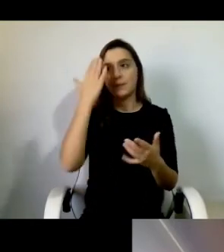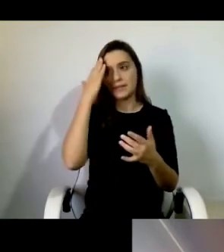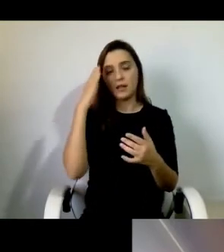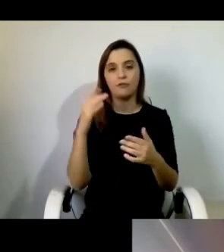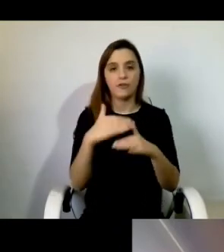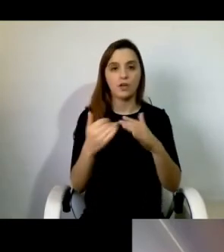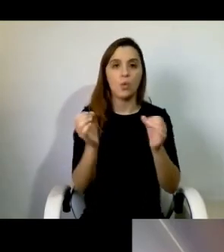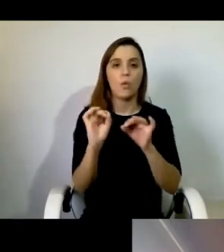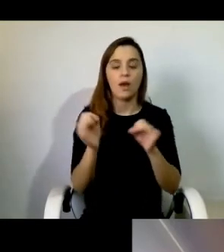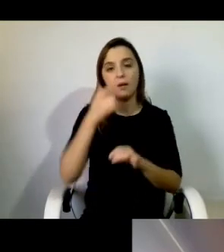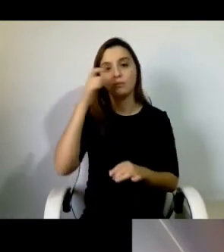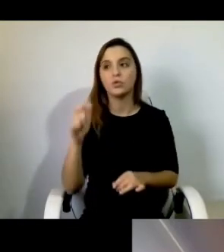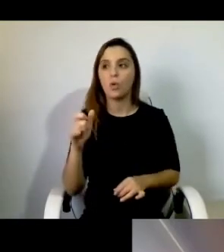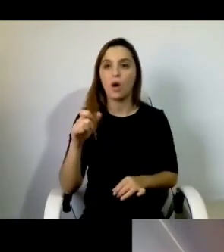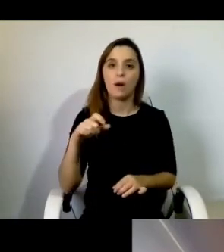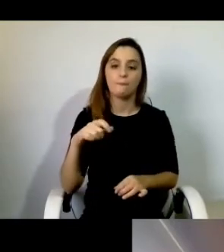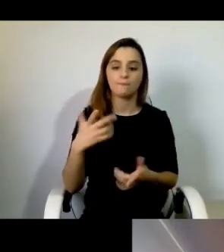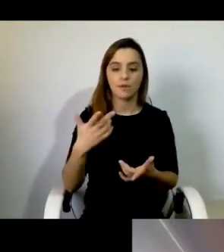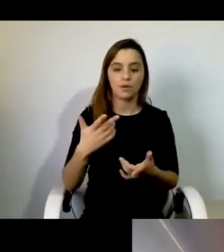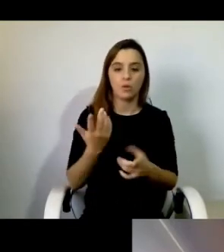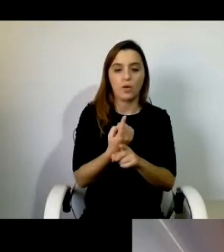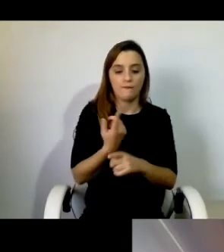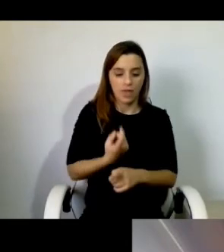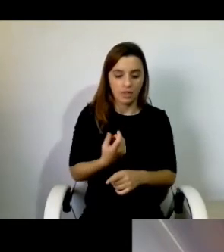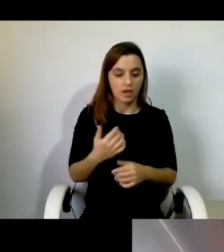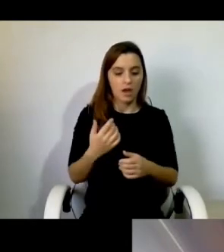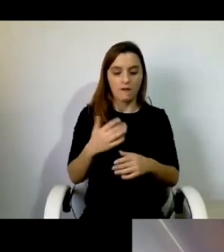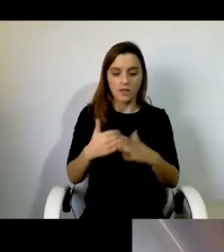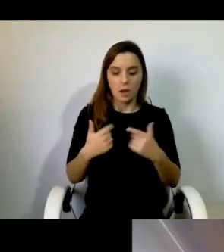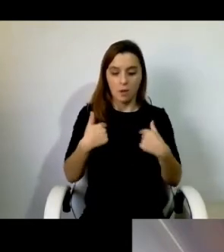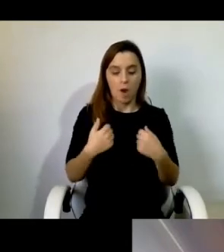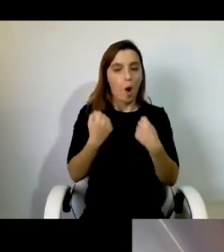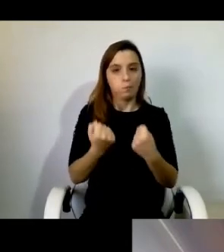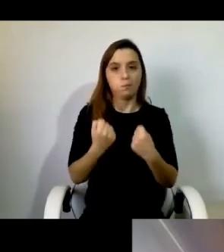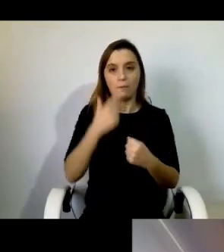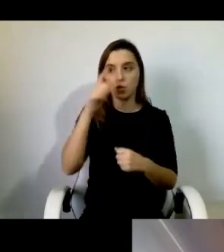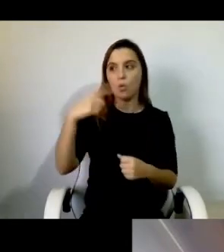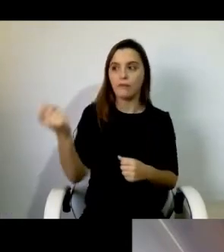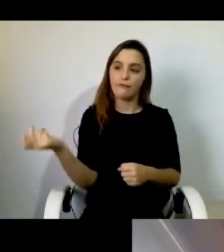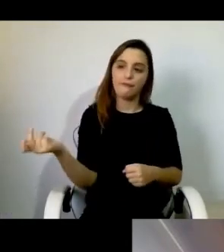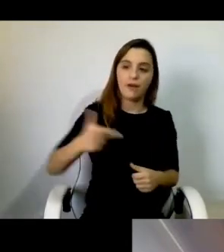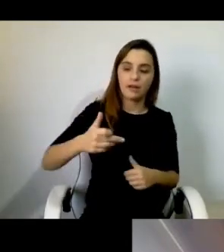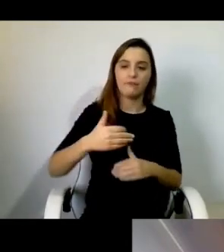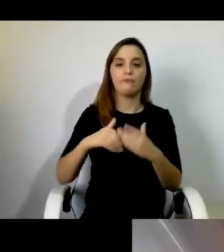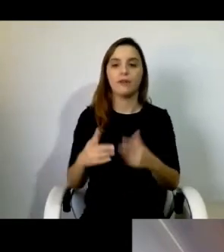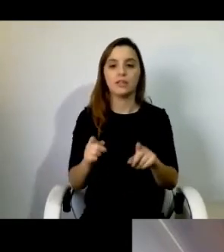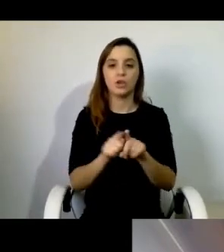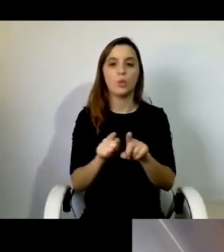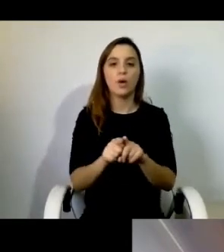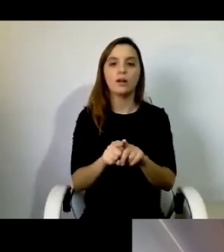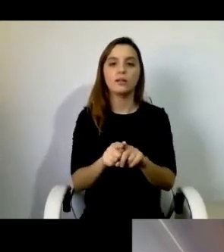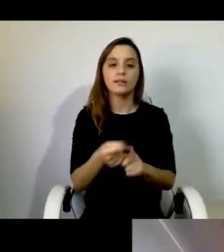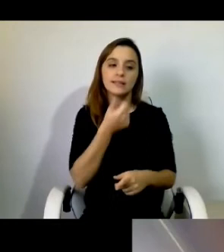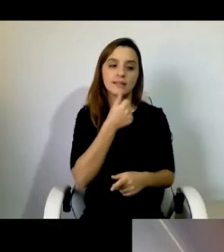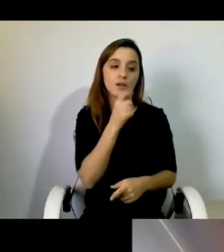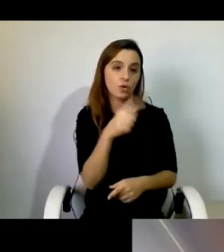alguém vem e for fazer por nós, a nossa decisão, a decisão da... a nossa própria decisão, não